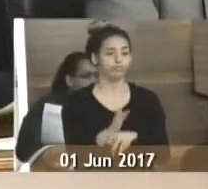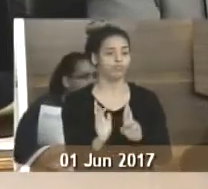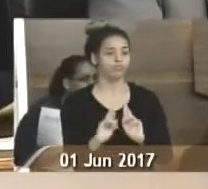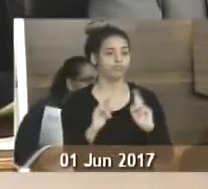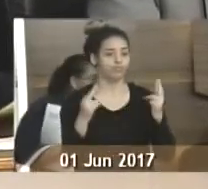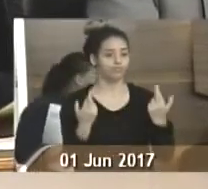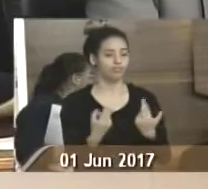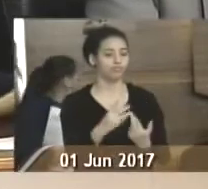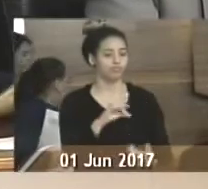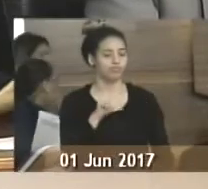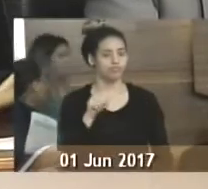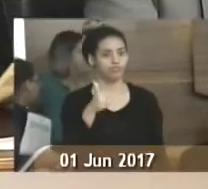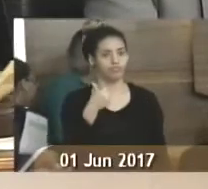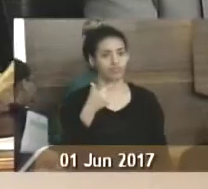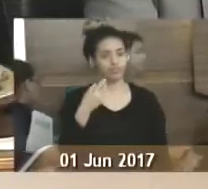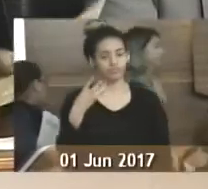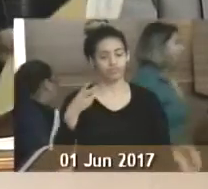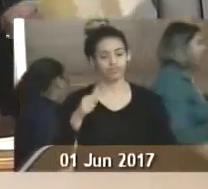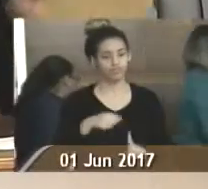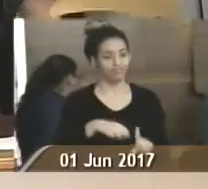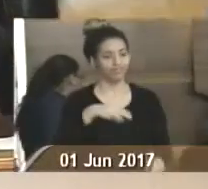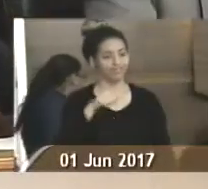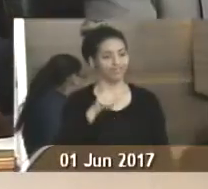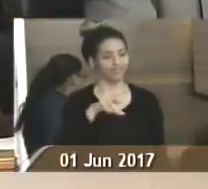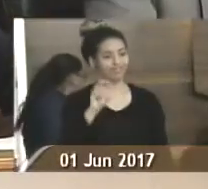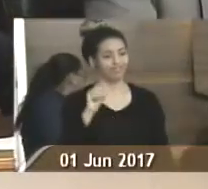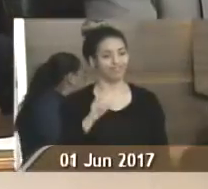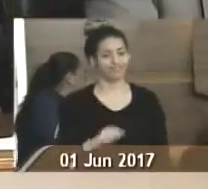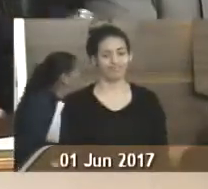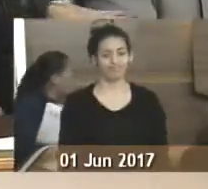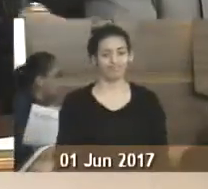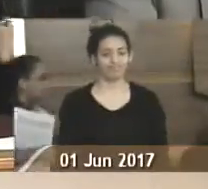sessão ordinária do dia 23 de maio de 2017.